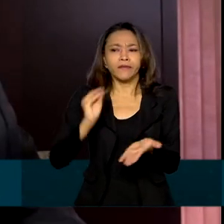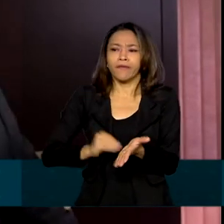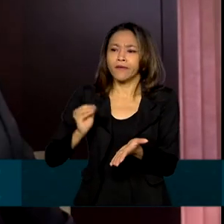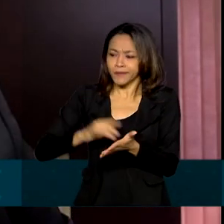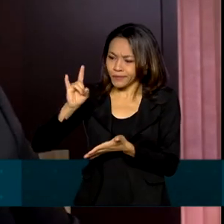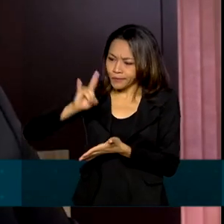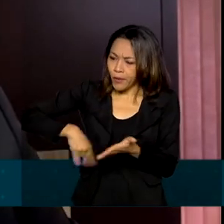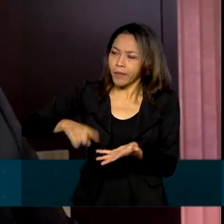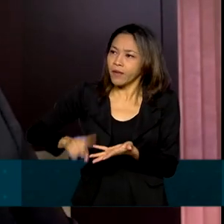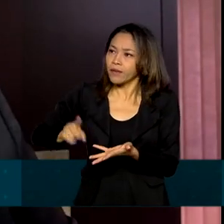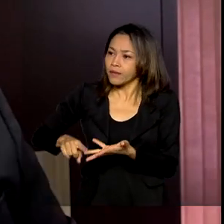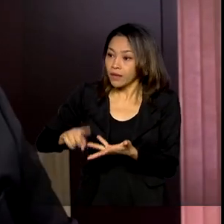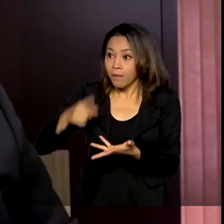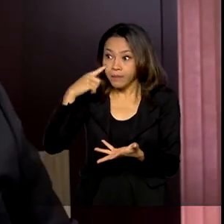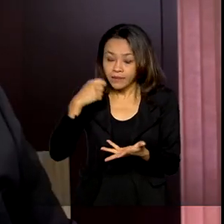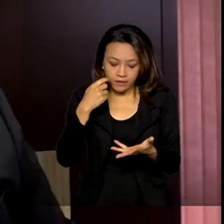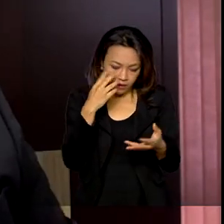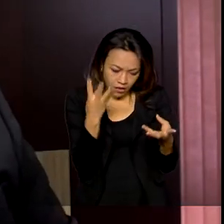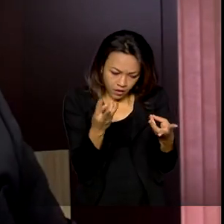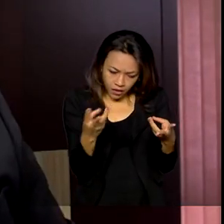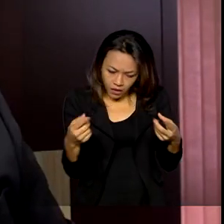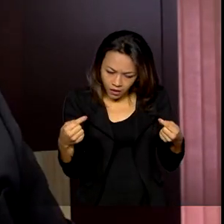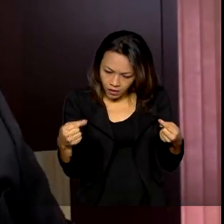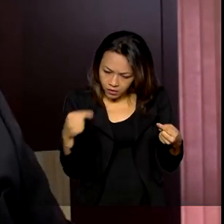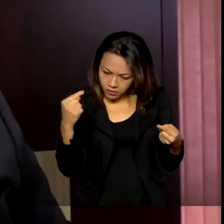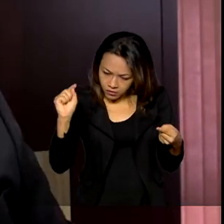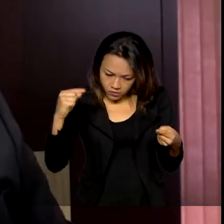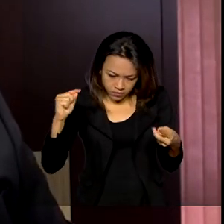mas não deixe de conferir os dados e, na dúvida, consulte um contador.